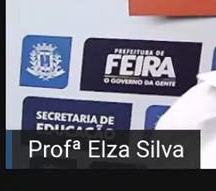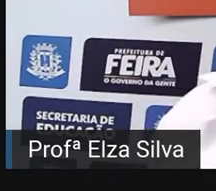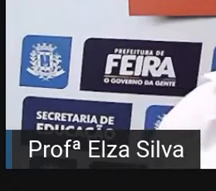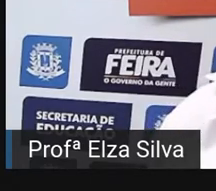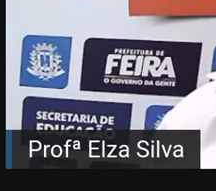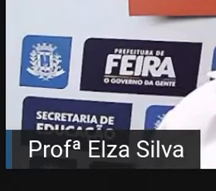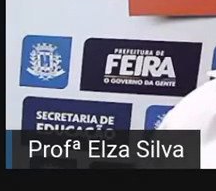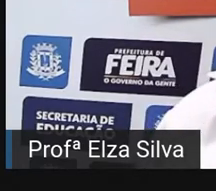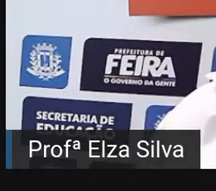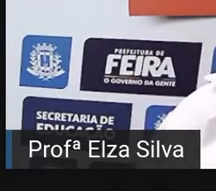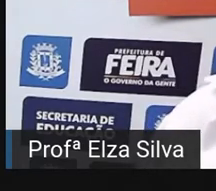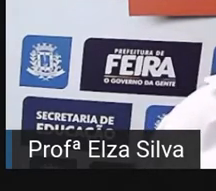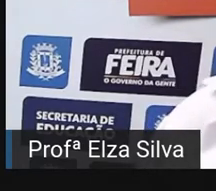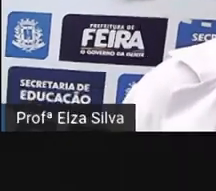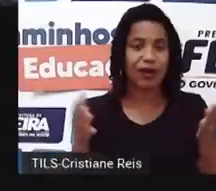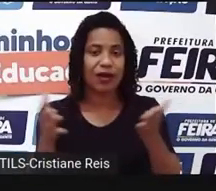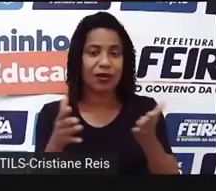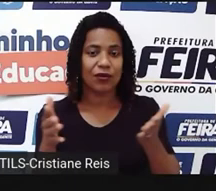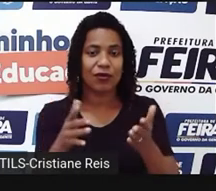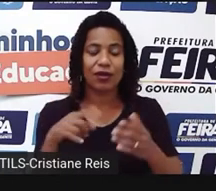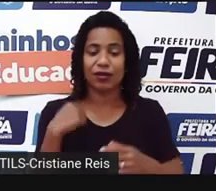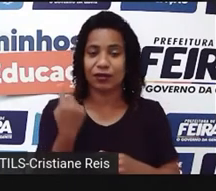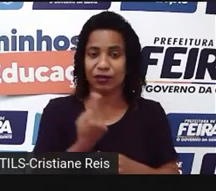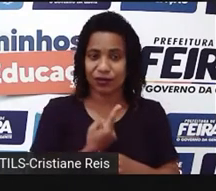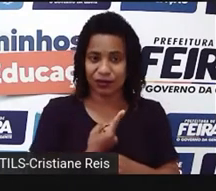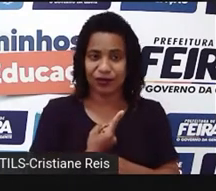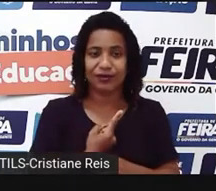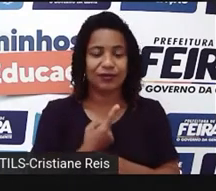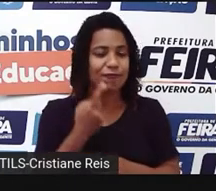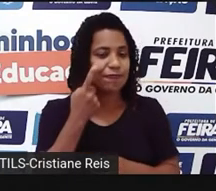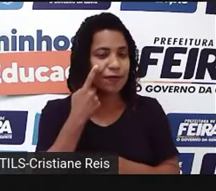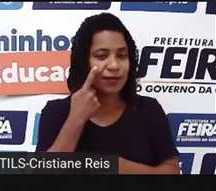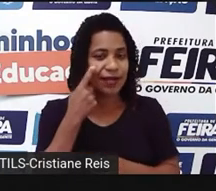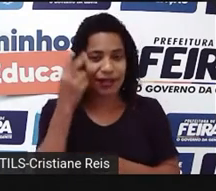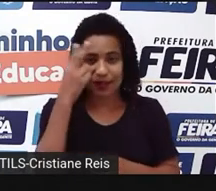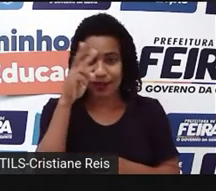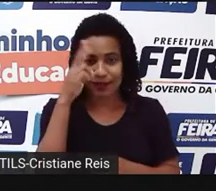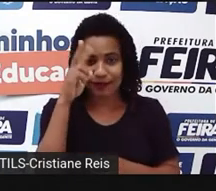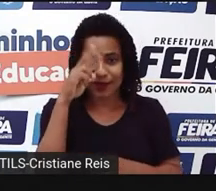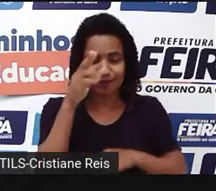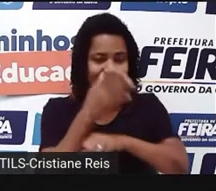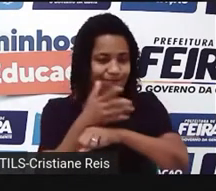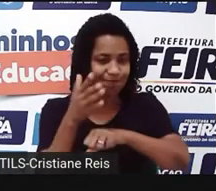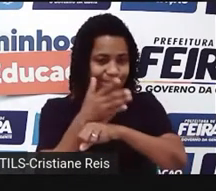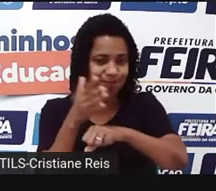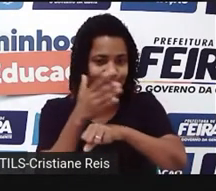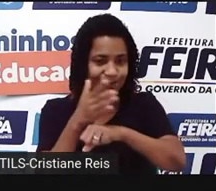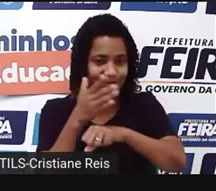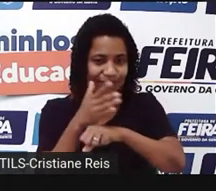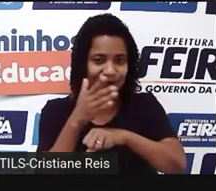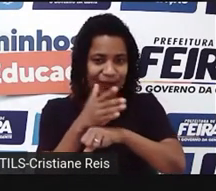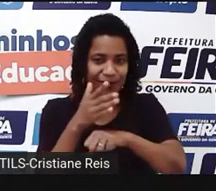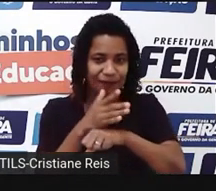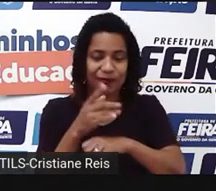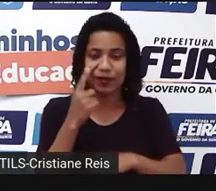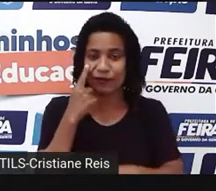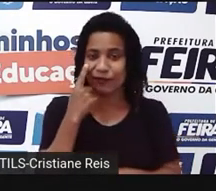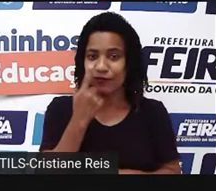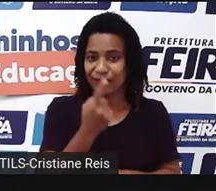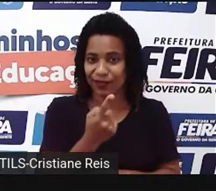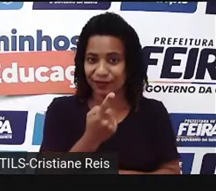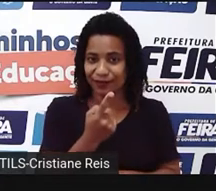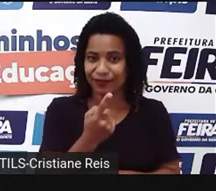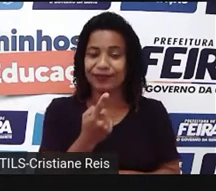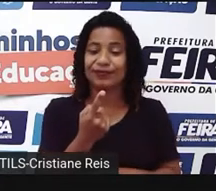Então, vamos aqui fazer uma revisão do que nós vivenciamos na prática através da atividade interativa. Observe que deste lado eu tenho os